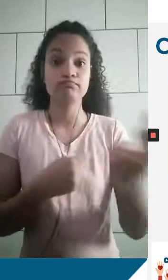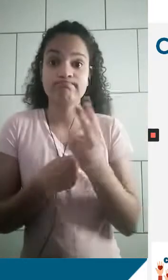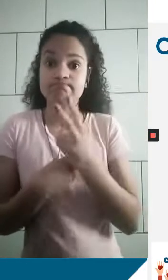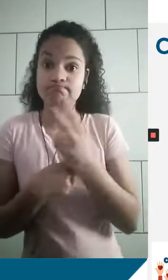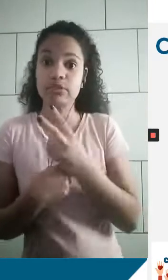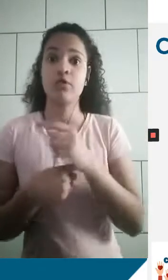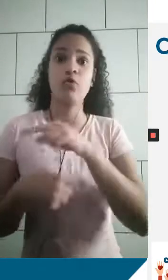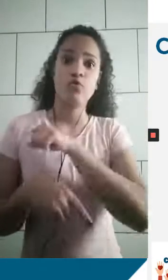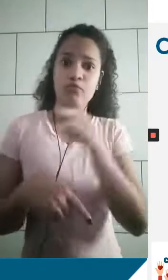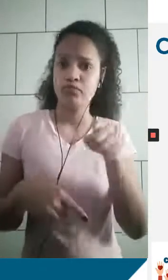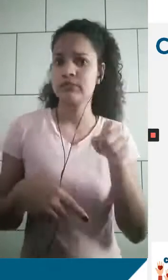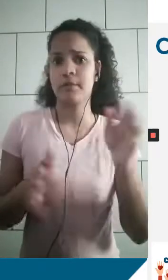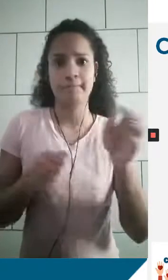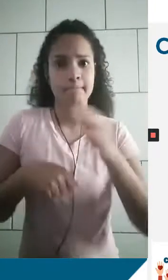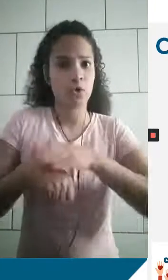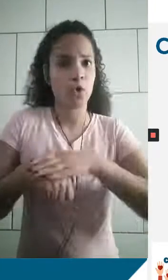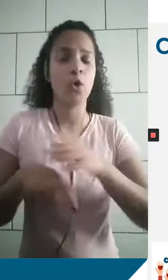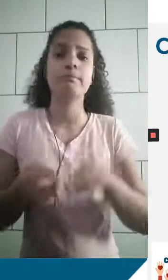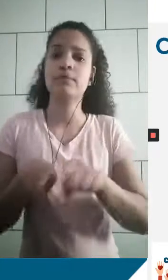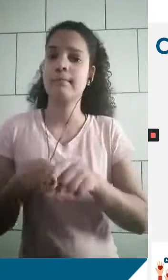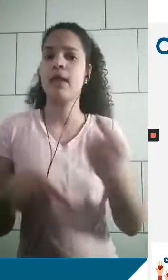de vocês, dos seus familiares, amigos,